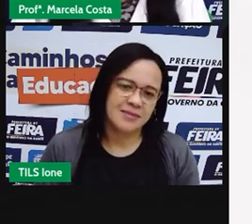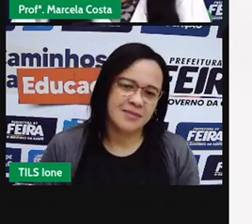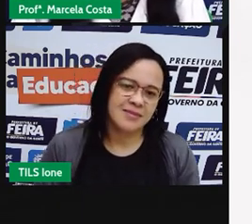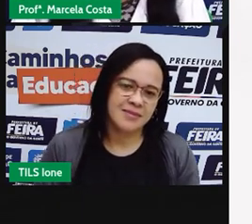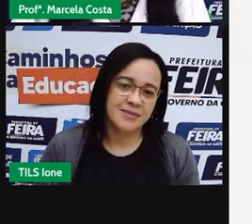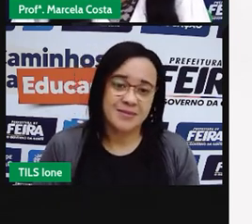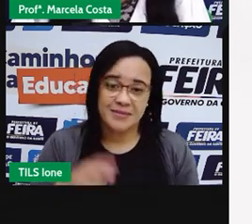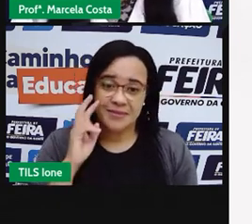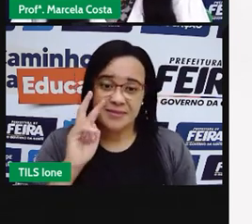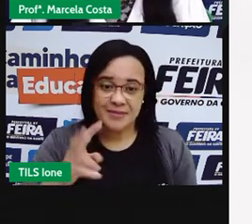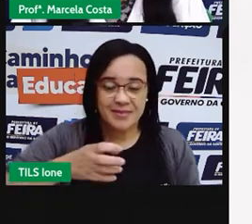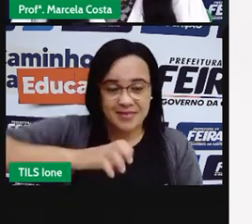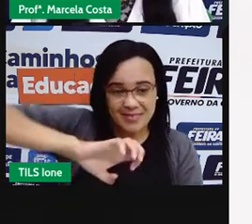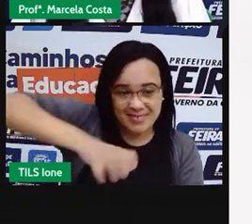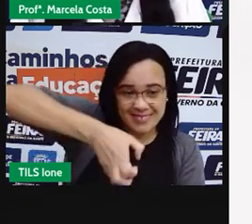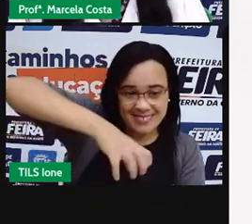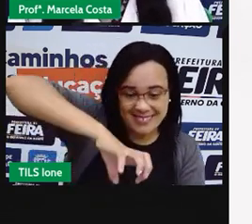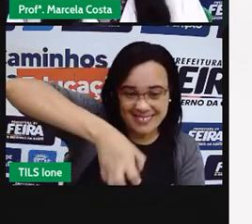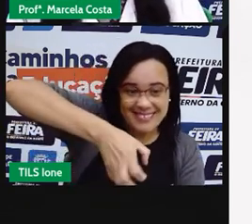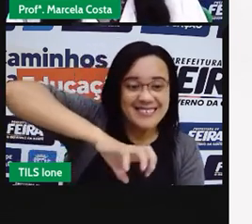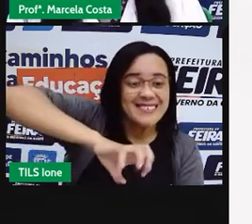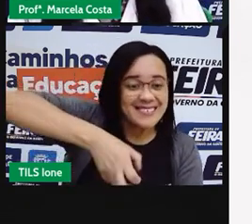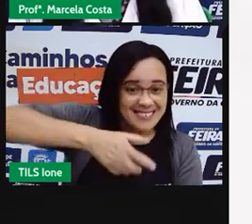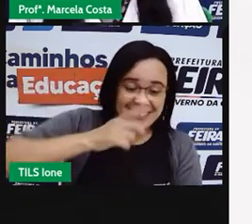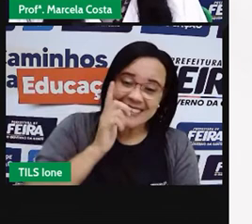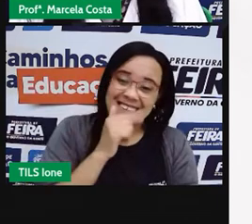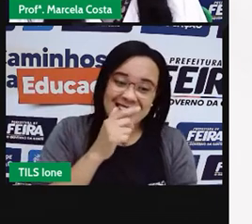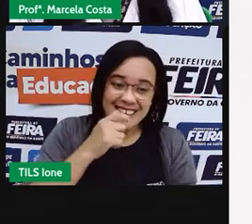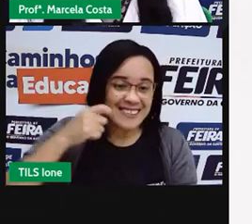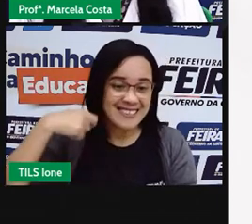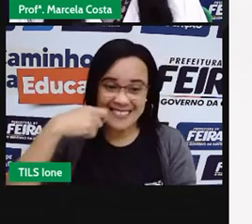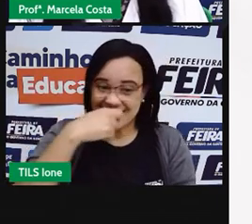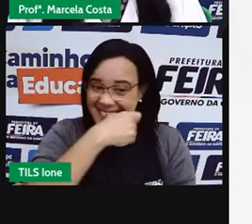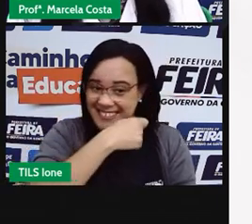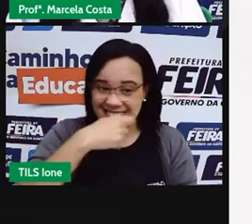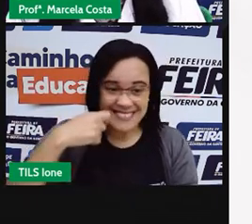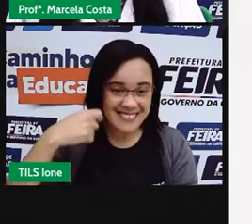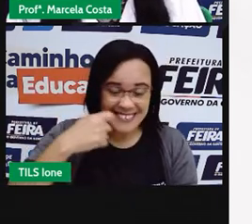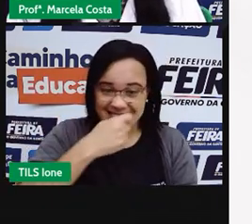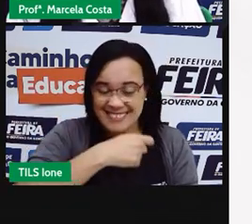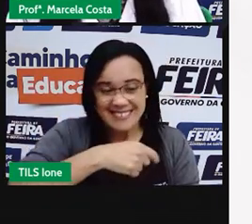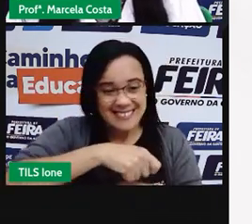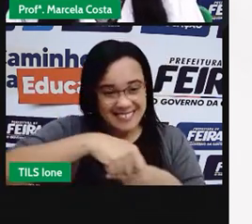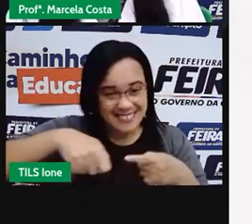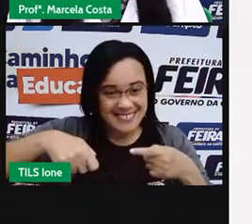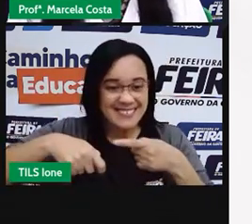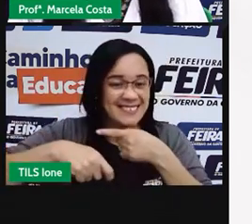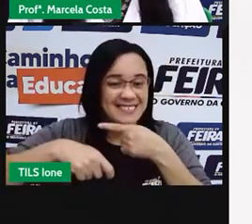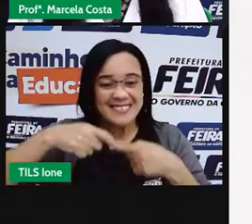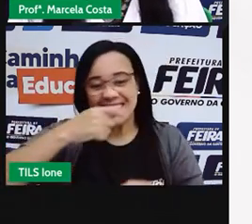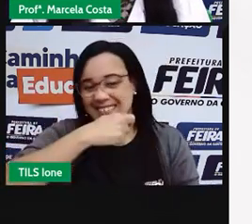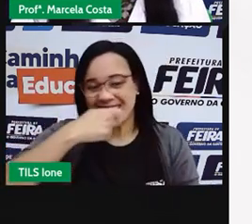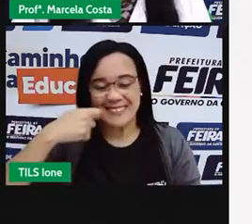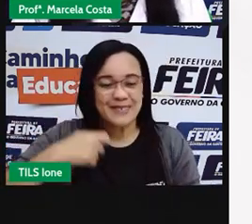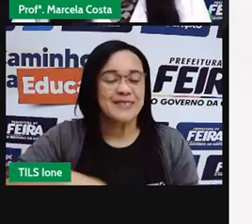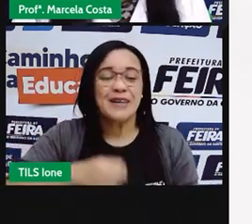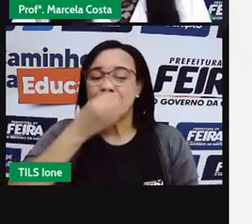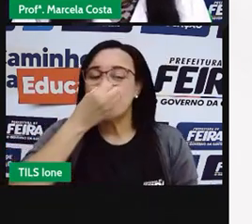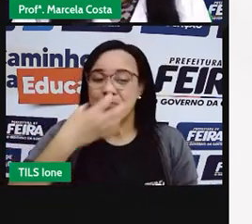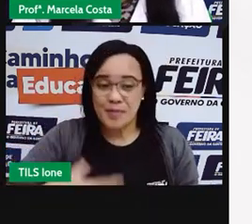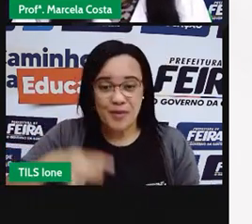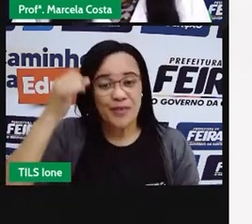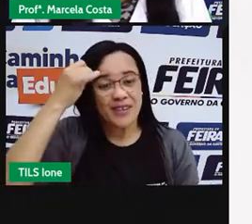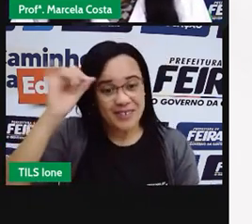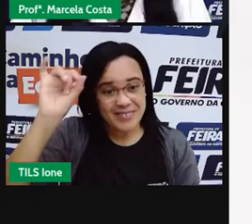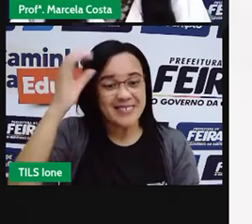Ó, fechou a torneira enquanto está espalhando o vento. Essa uma ação para não fechar água.